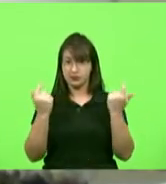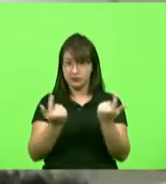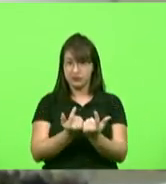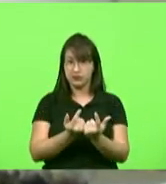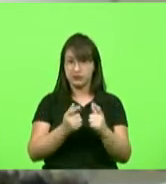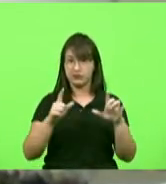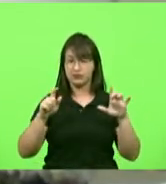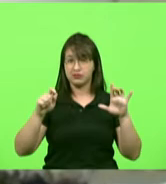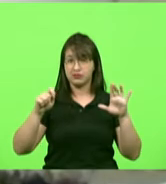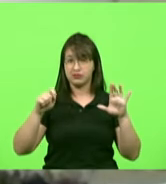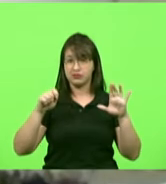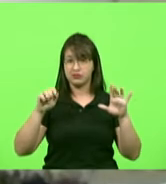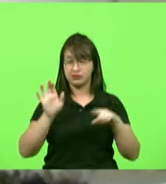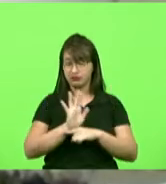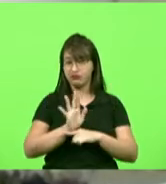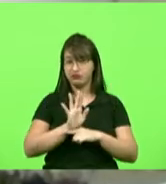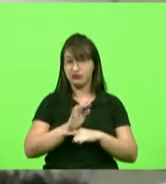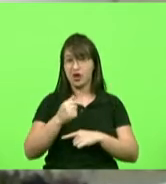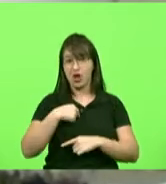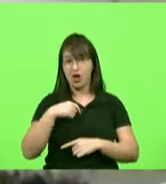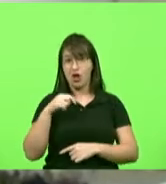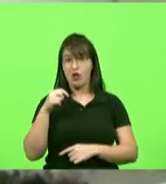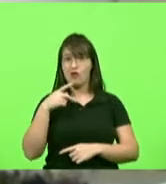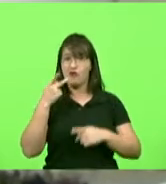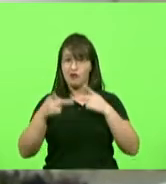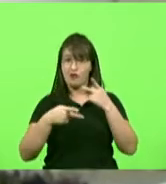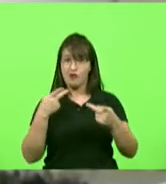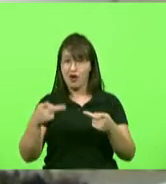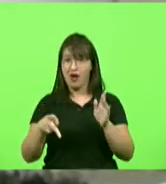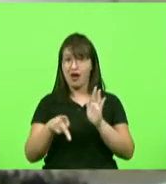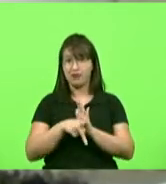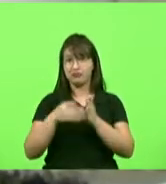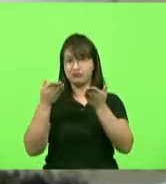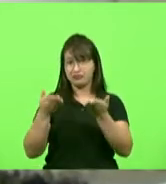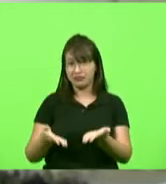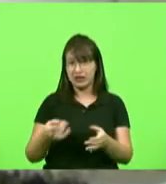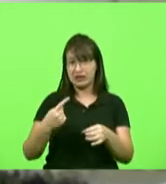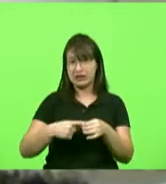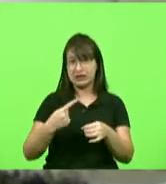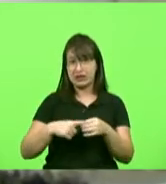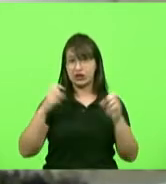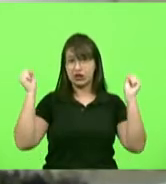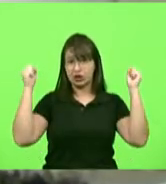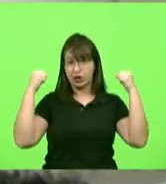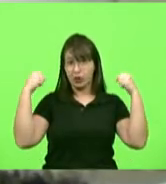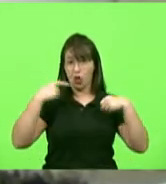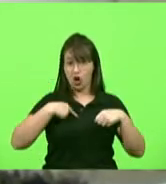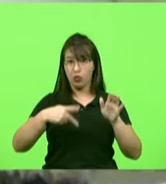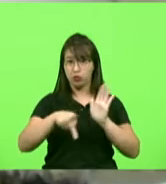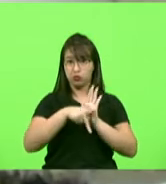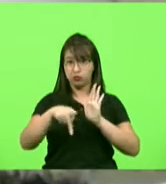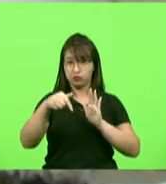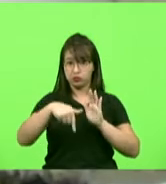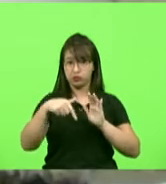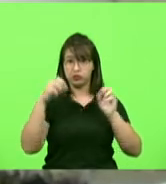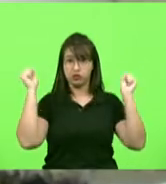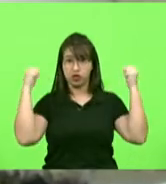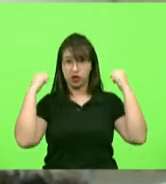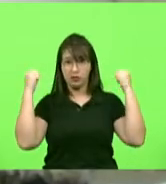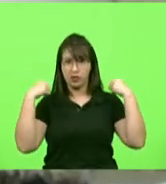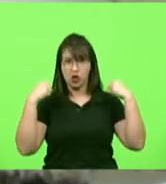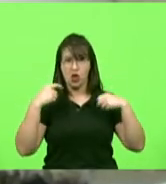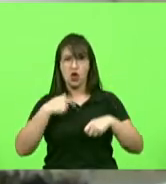justamente sobre Chapecó eu sou de Chapecó eu acompanhei muito de perto a